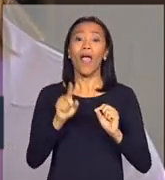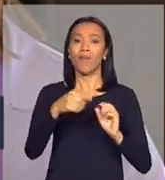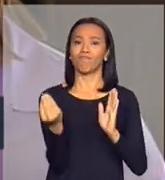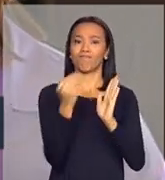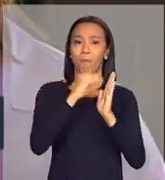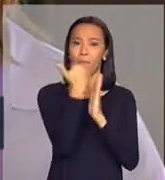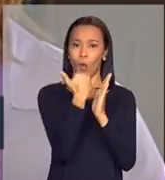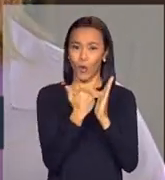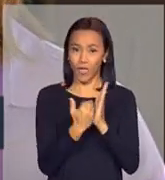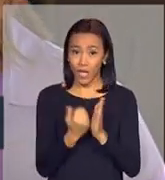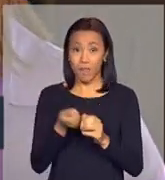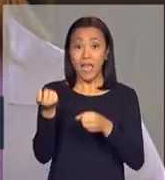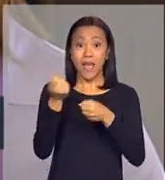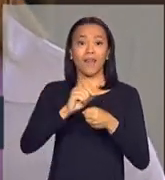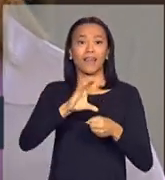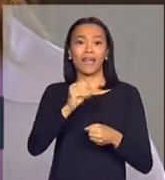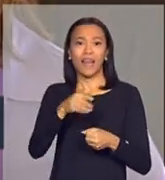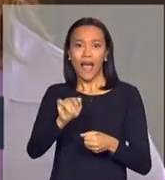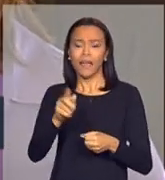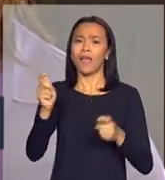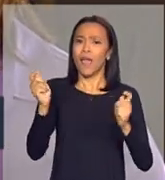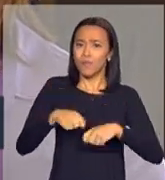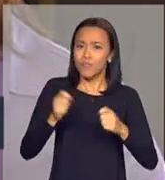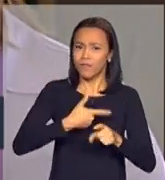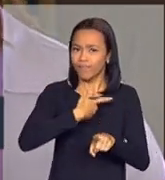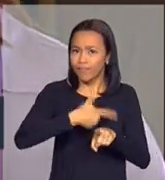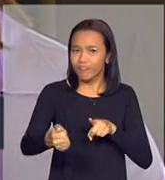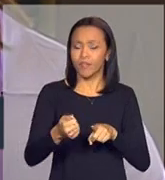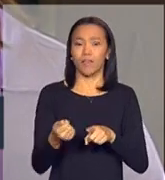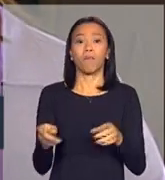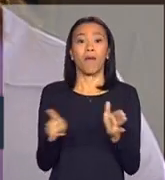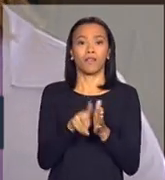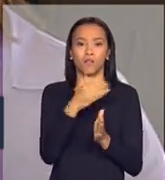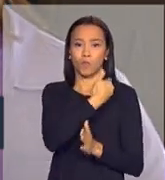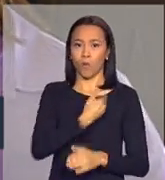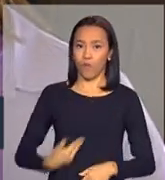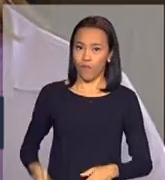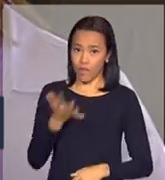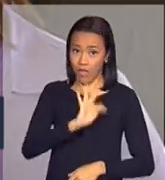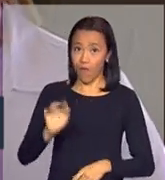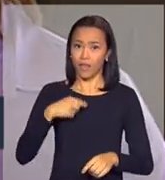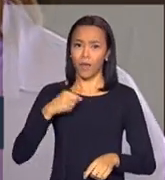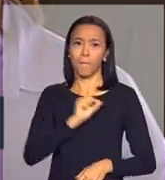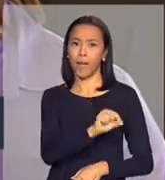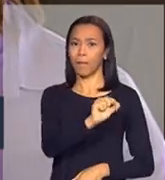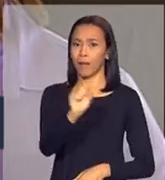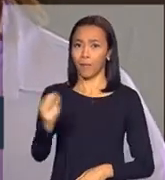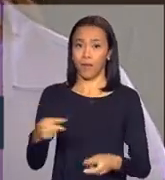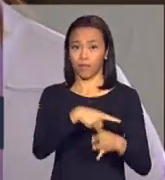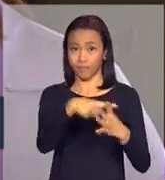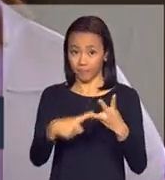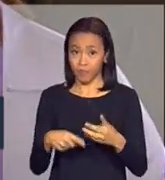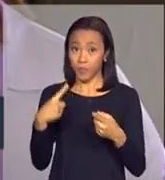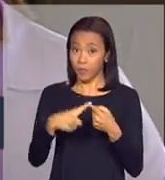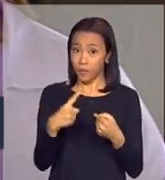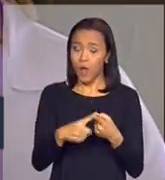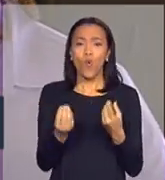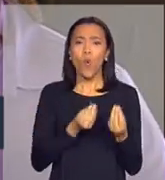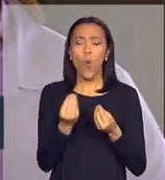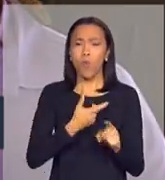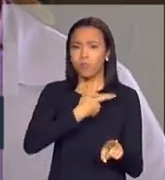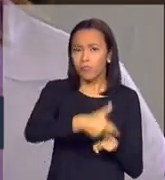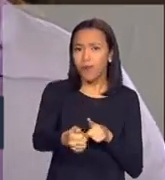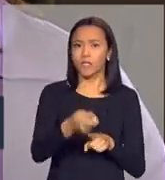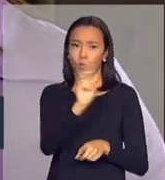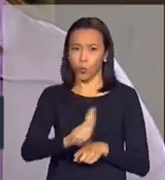programa Crack é Possível Vencer do Governo Federal, que tem ações distribuídas em quatro eixos, que são para enfrentar o uso desta